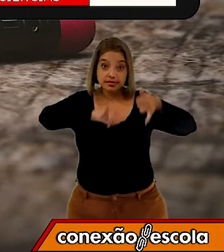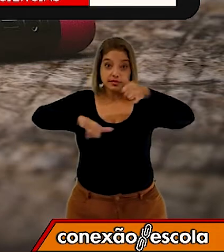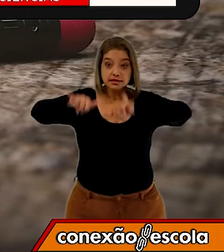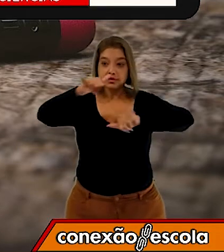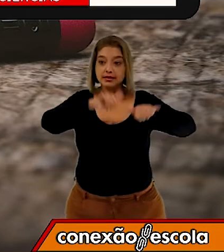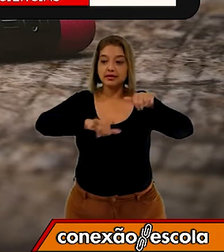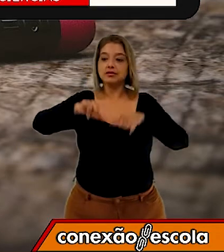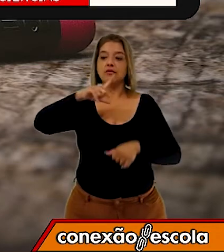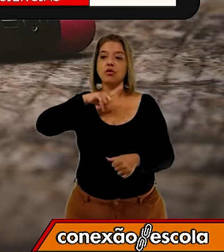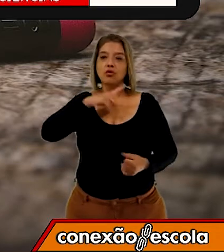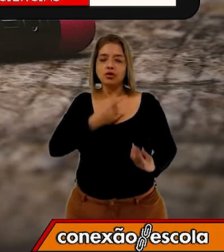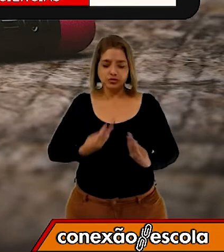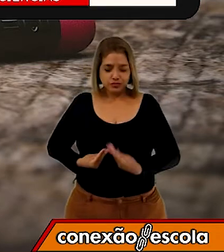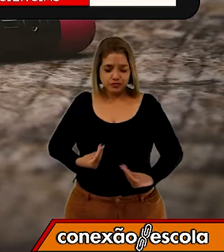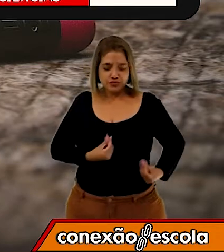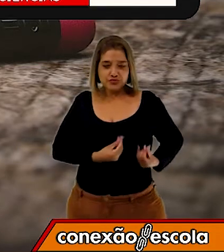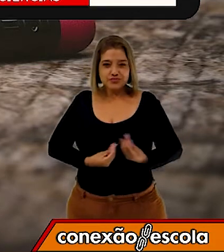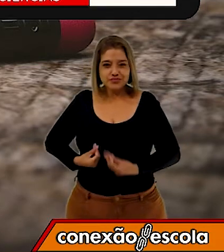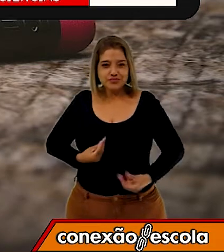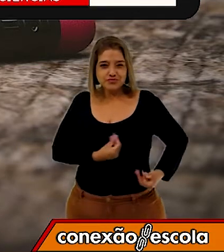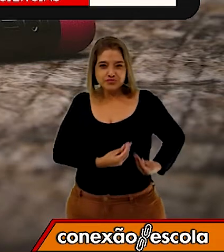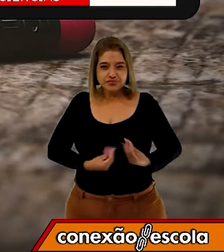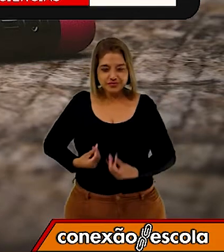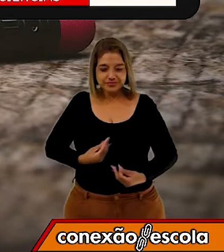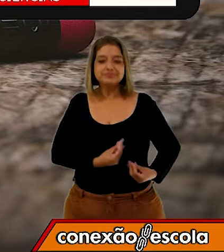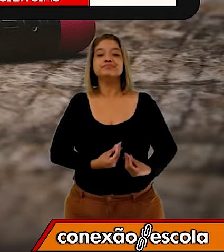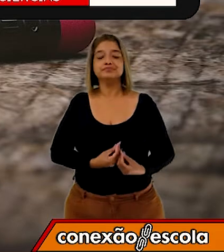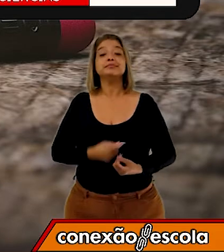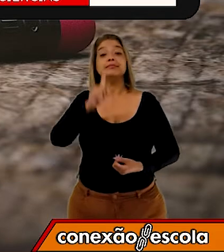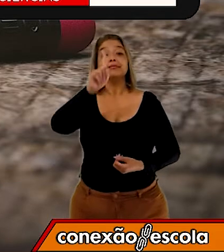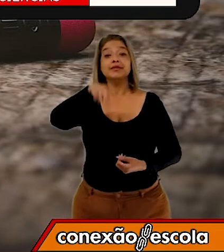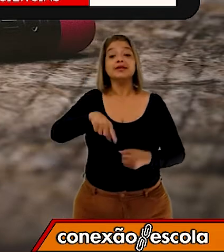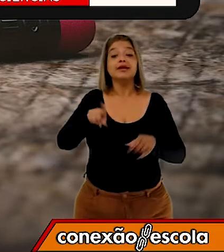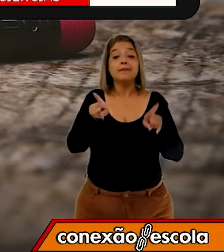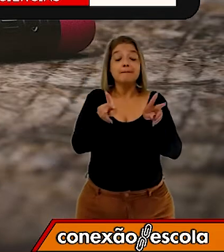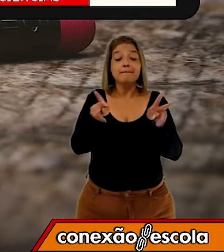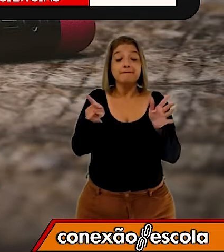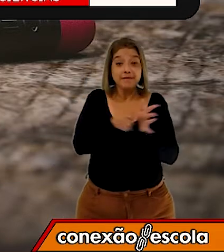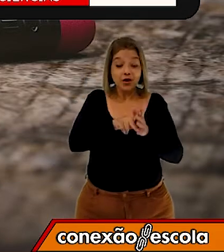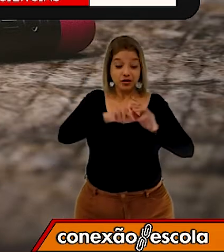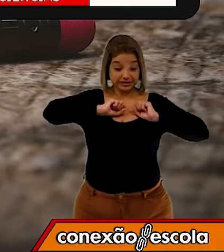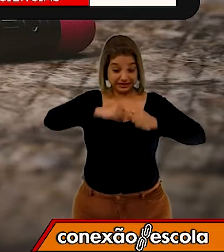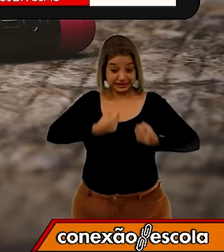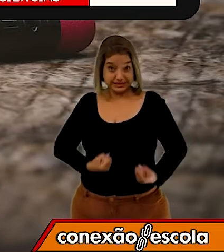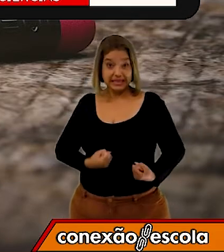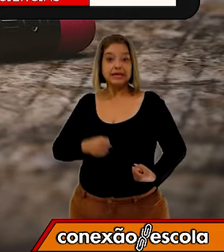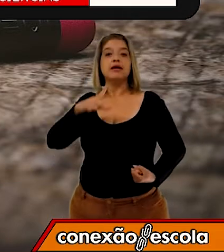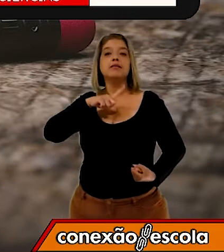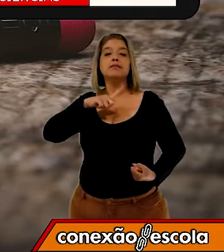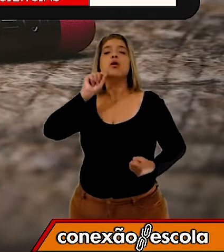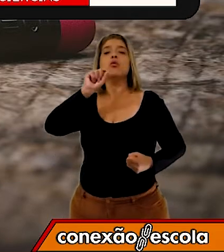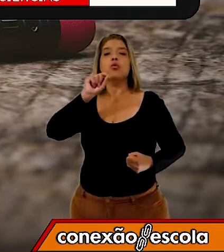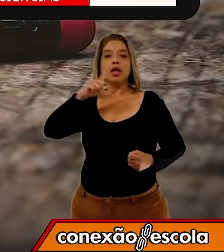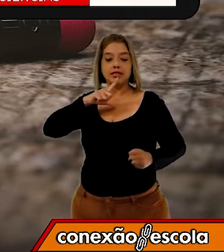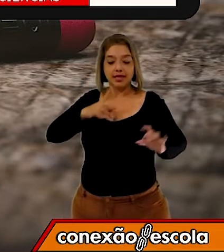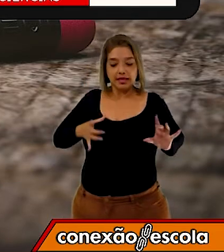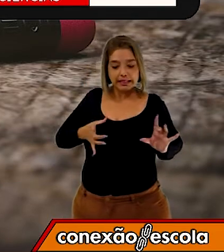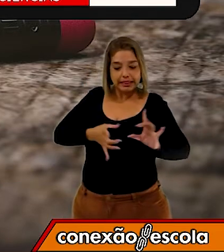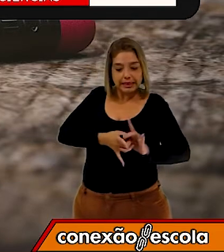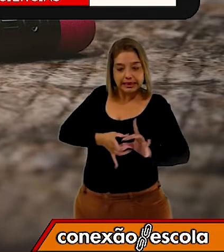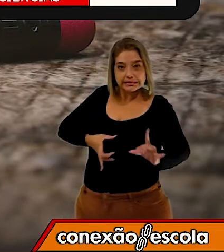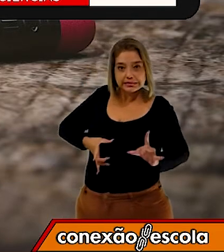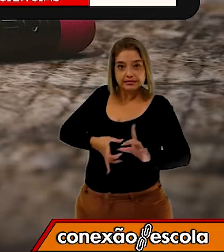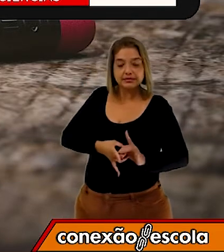enzimas. Além disso, esse sistema é composto usado por órgãos anexos que inclui